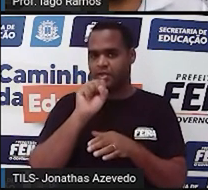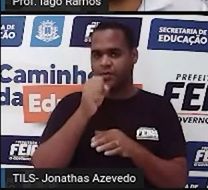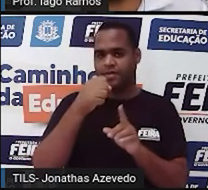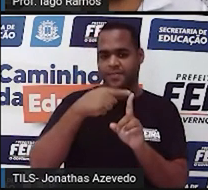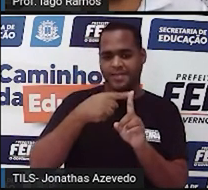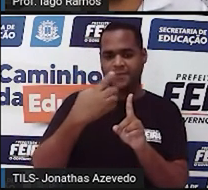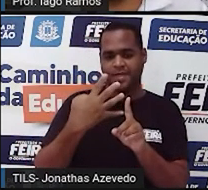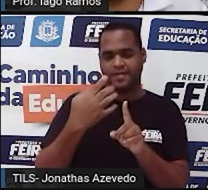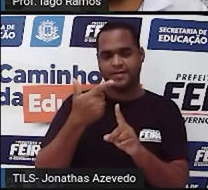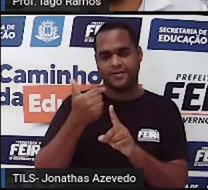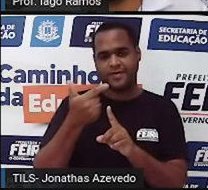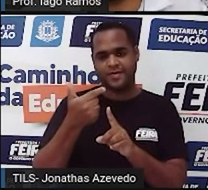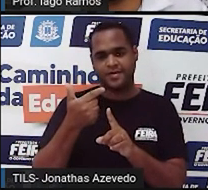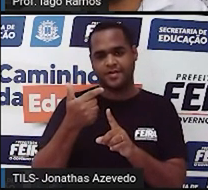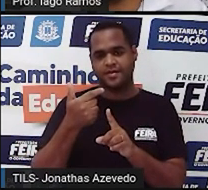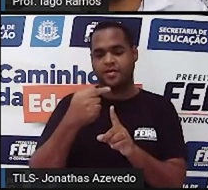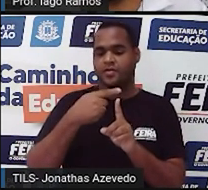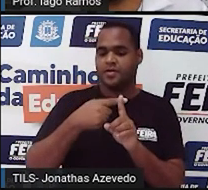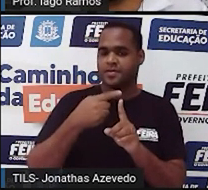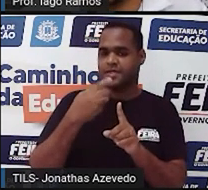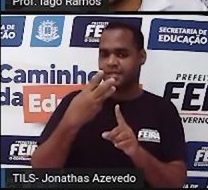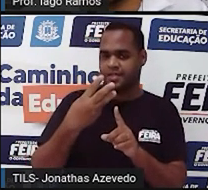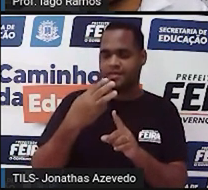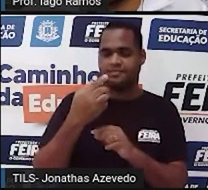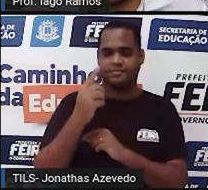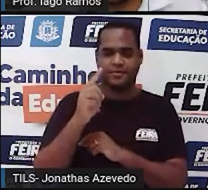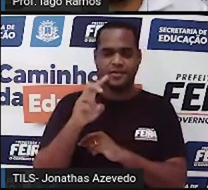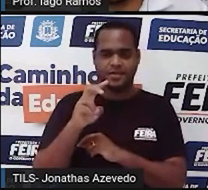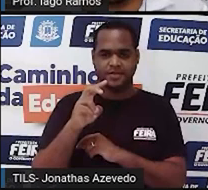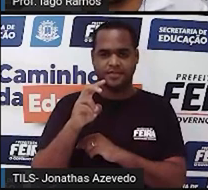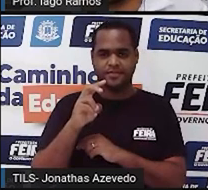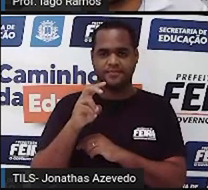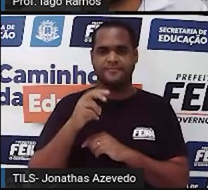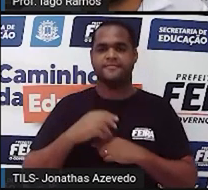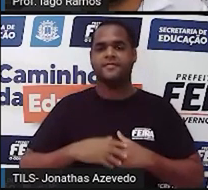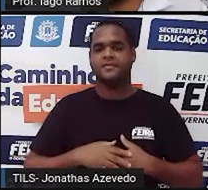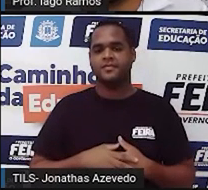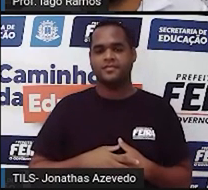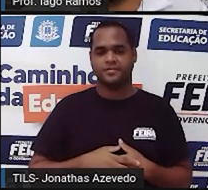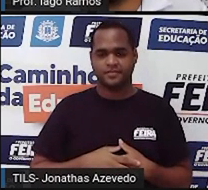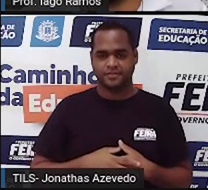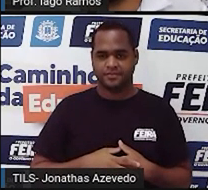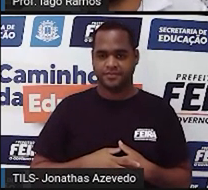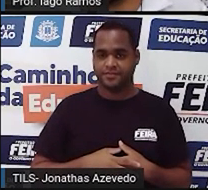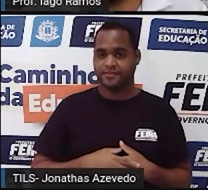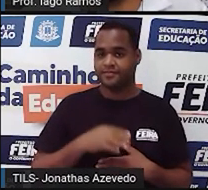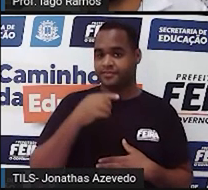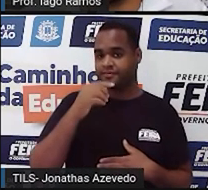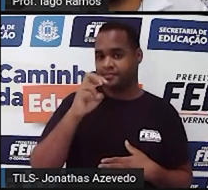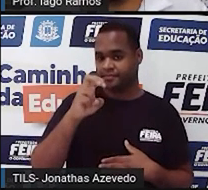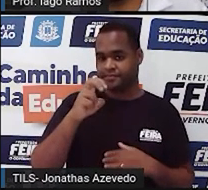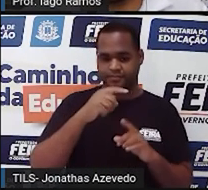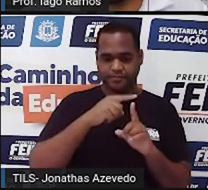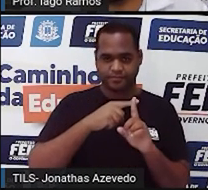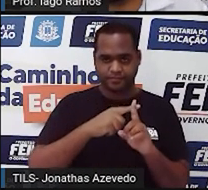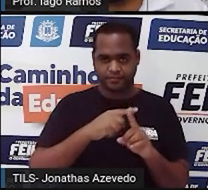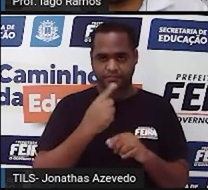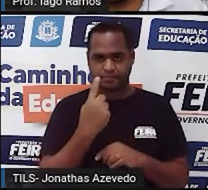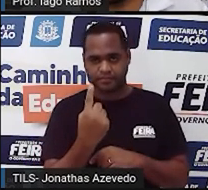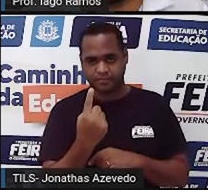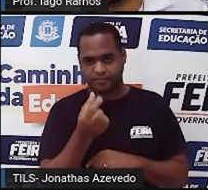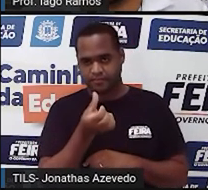dá 12 12 mais 3 15 usando a propriedade associativa eu vou fazer 5 mais 1